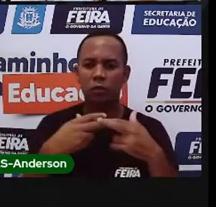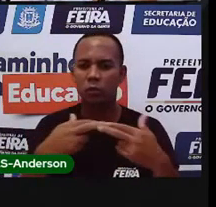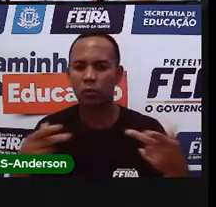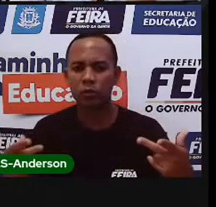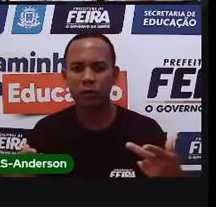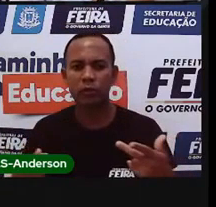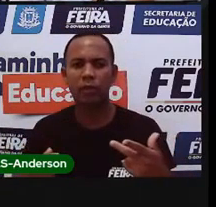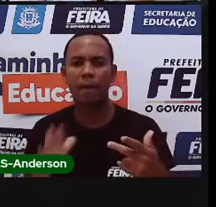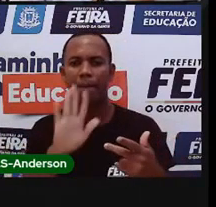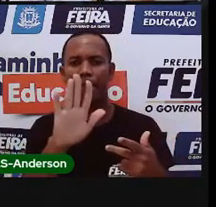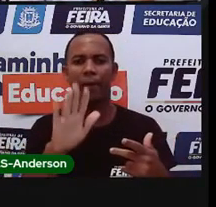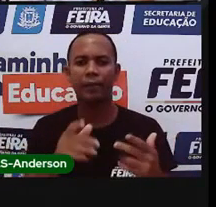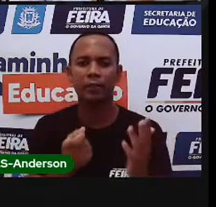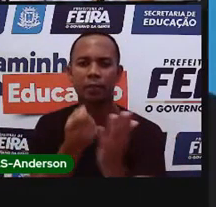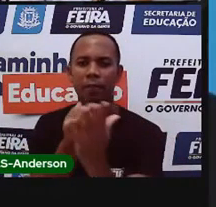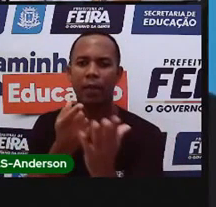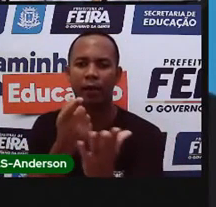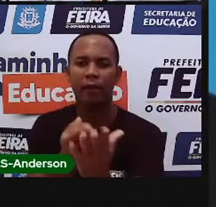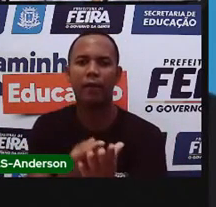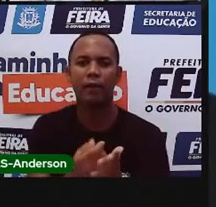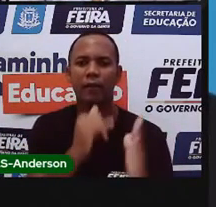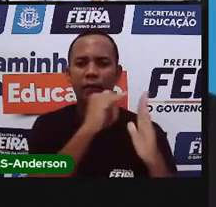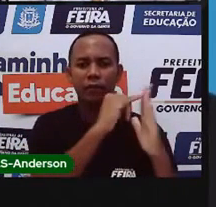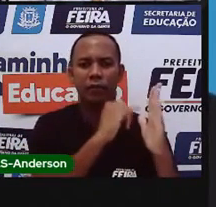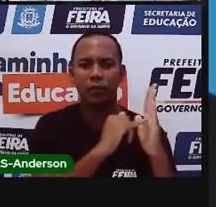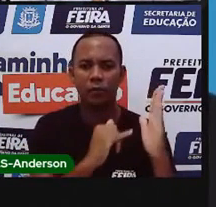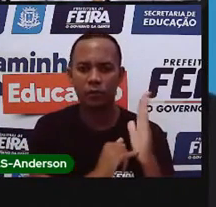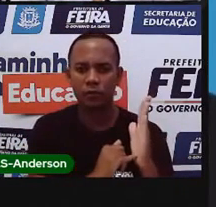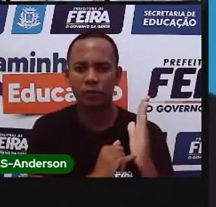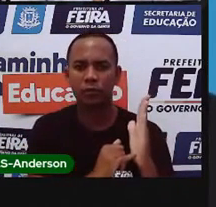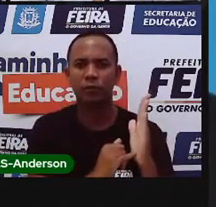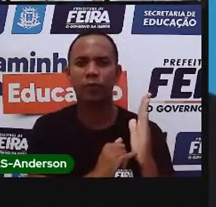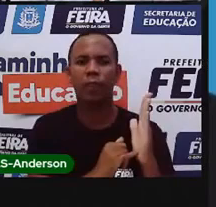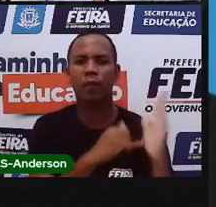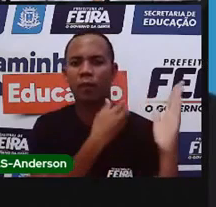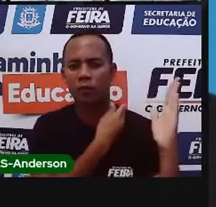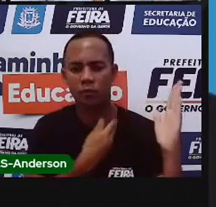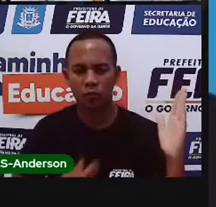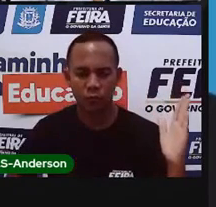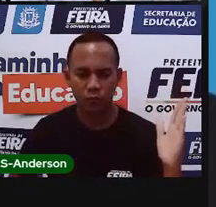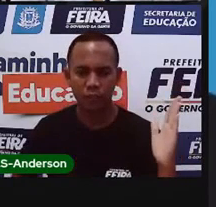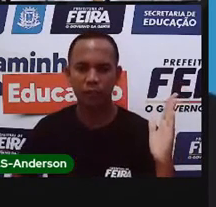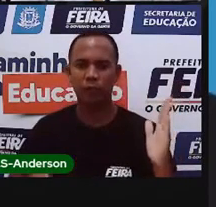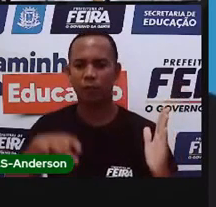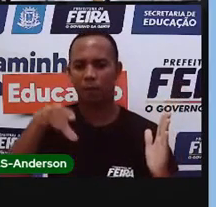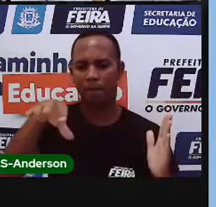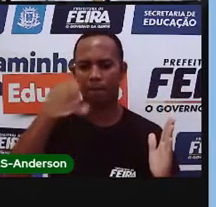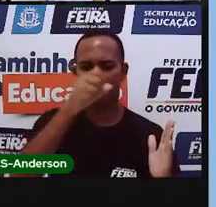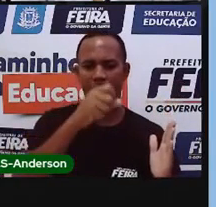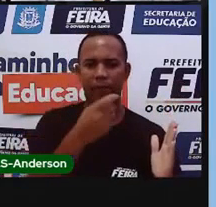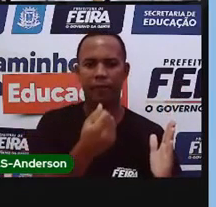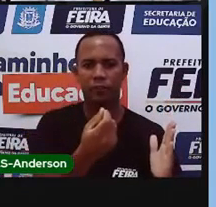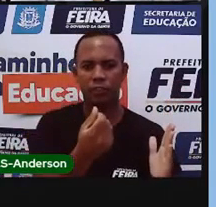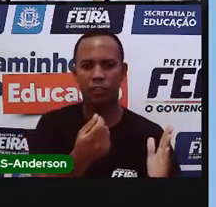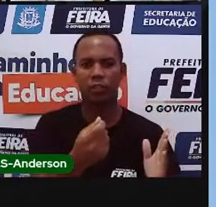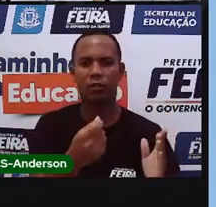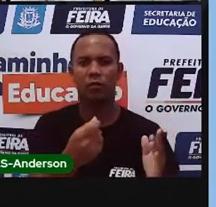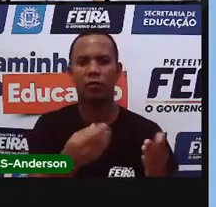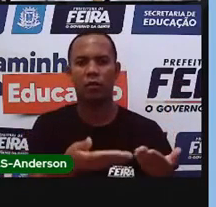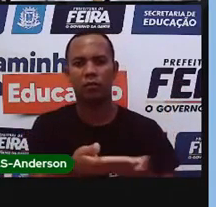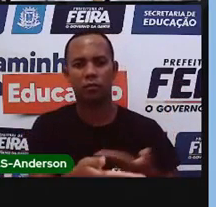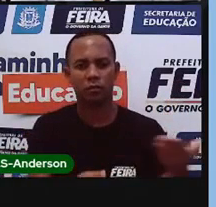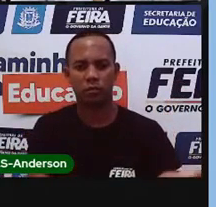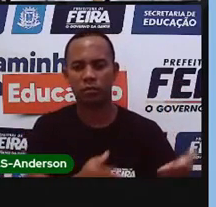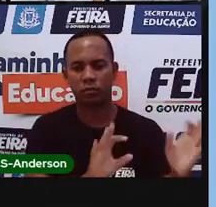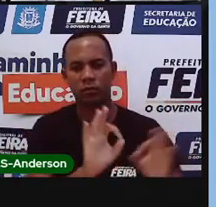produtos e por isso pagam impostos. Estes são a forma que o governo tem de arrecadar o dinheiro e